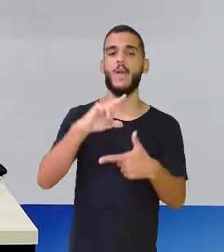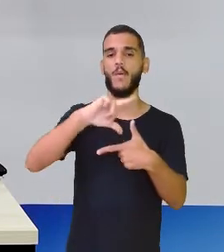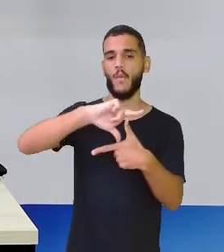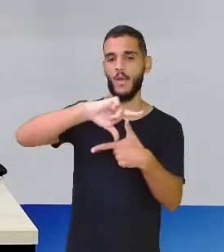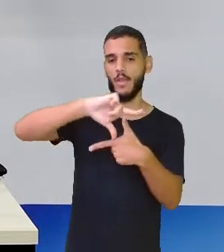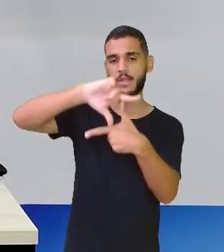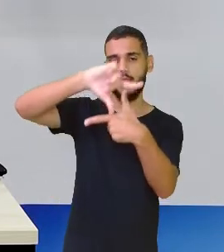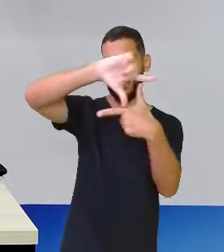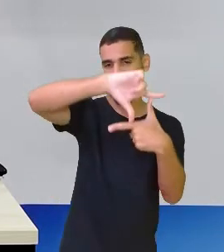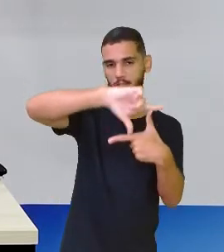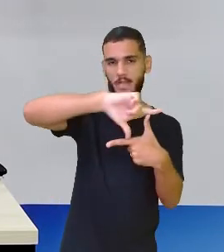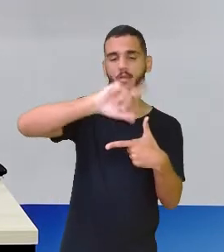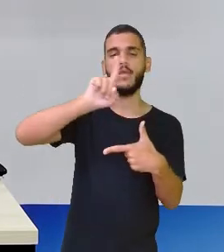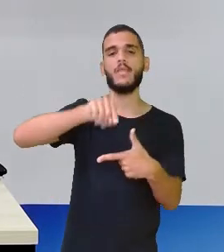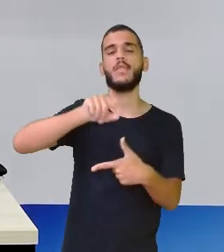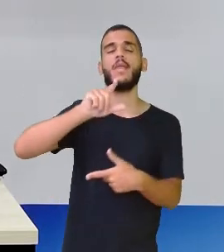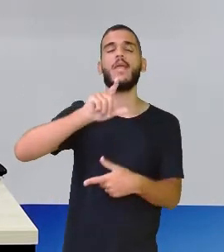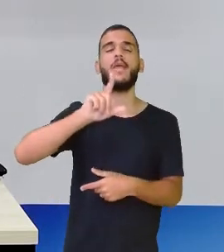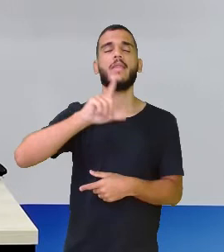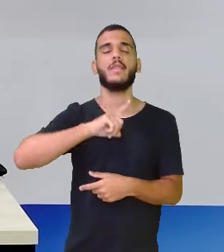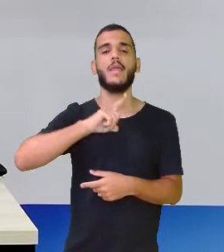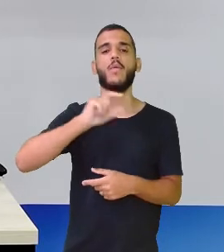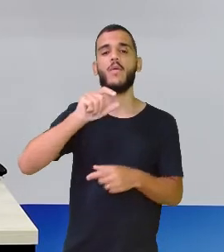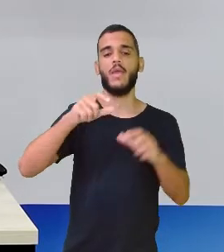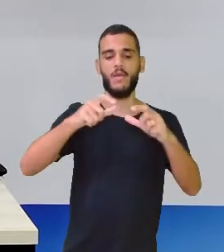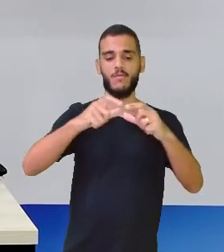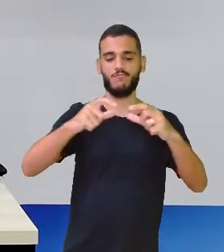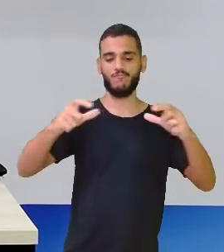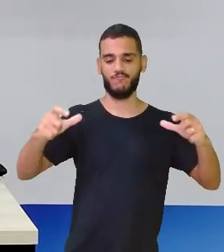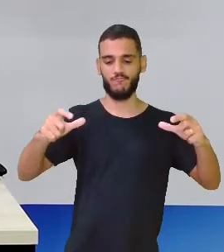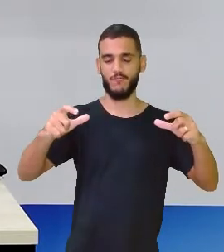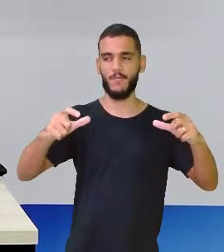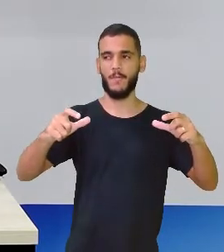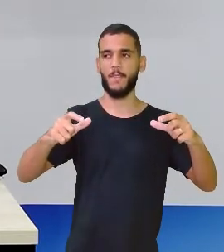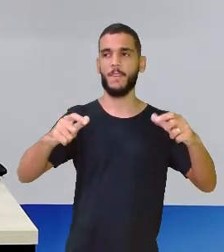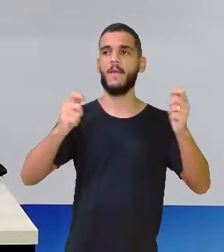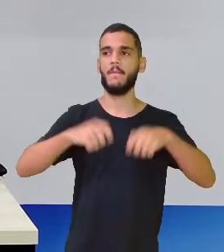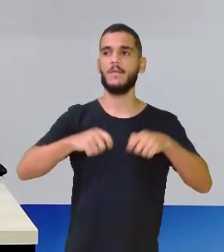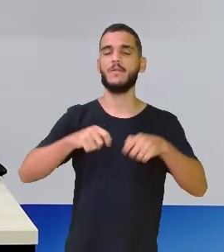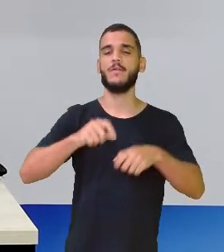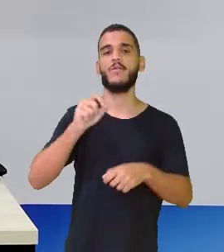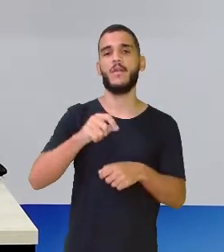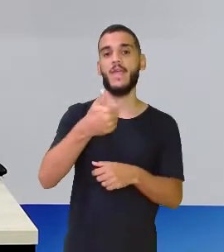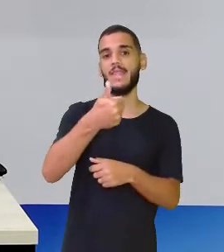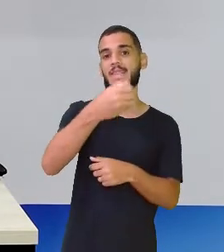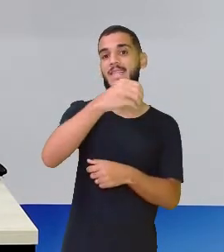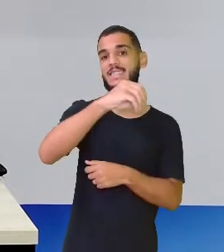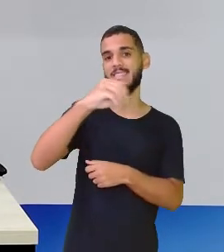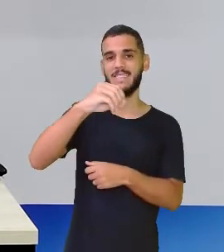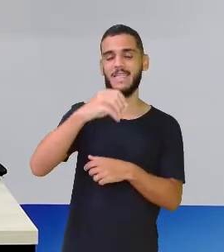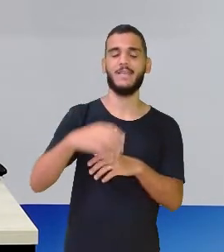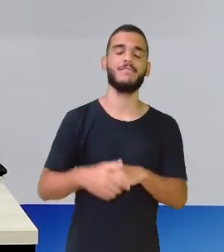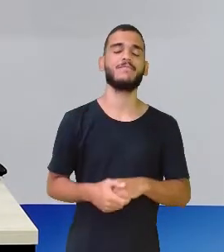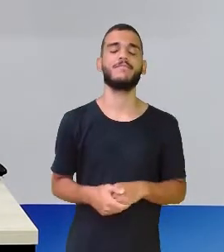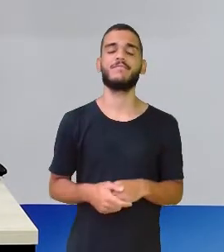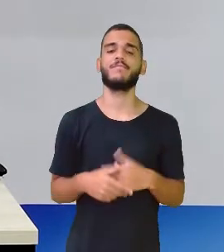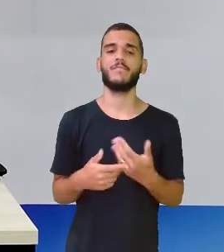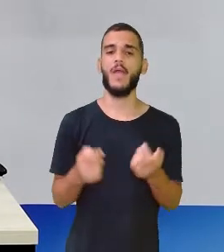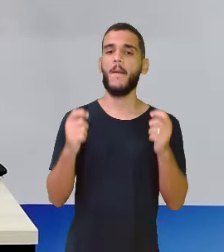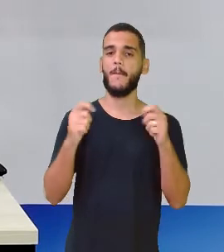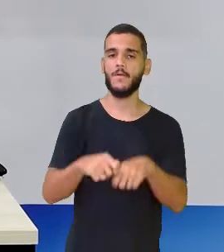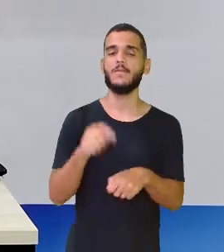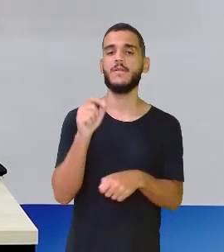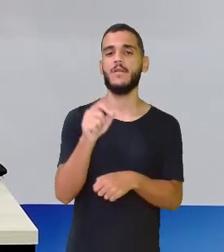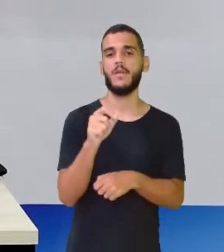para eu formar o meu inteiro, aquele meu cubão, eu vou precisar de cem delas. Eu posso